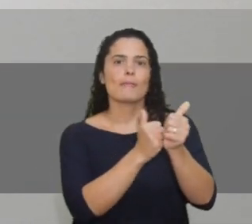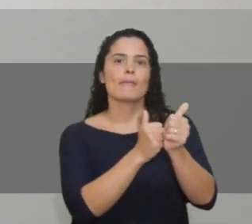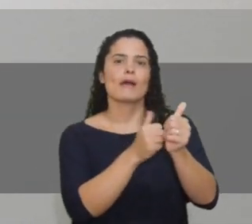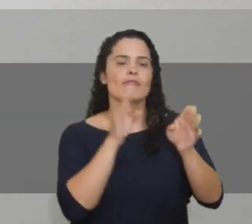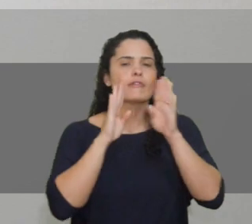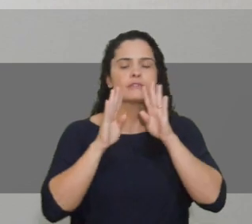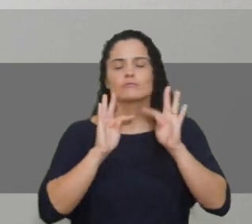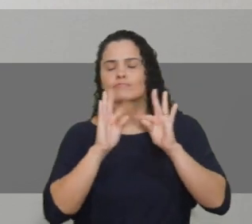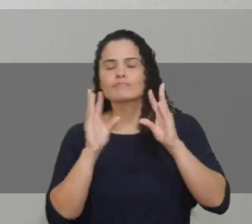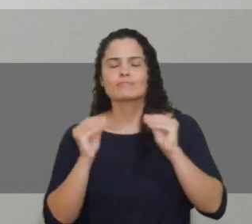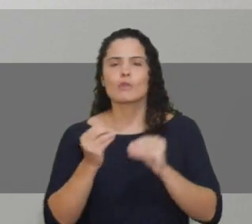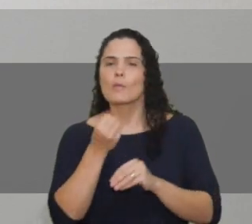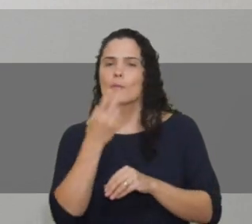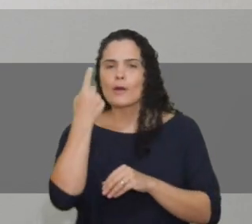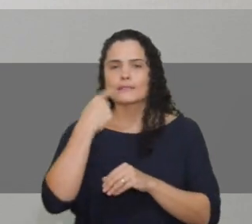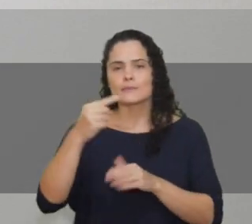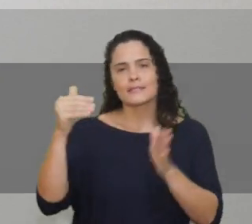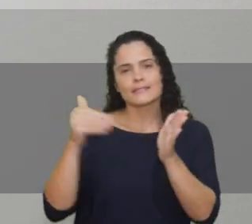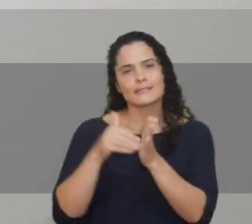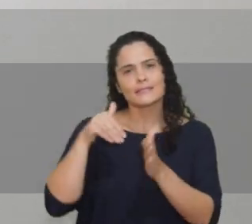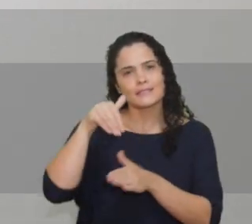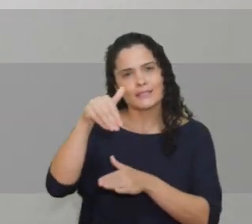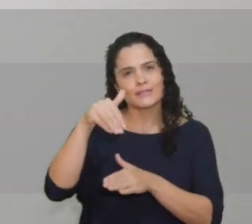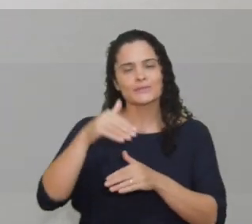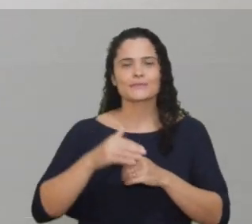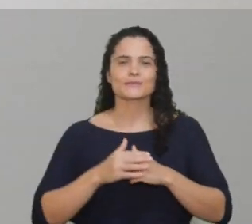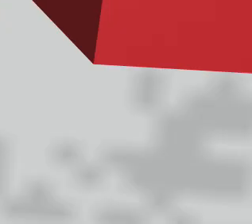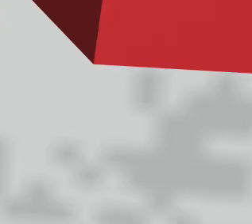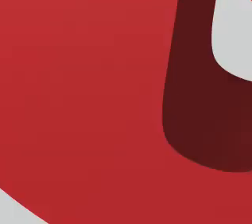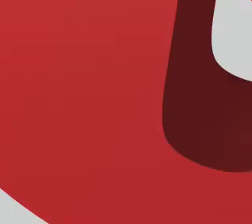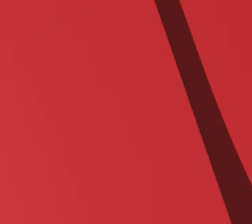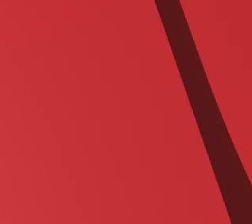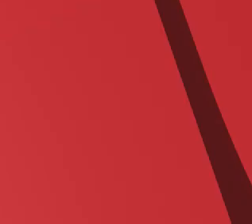redes sociais. Tenha uma ótima semana e até a próxima!